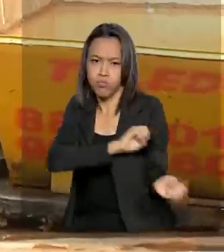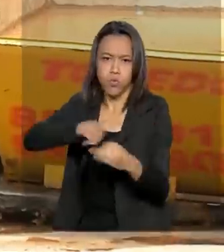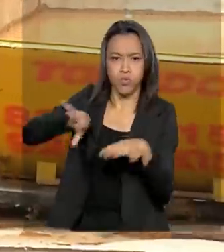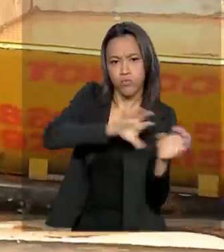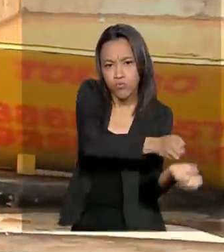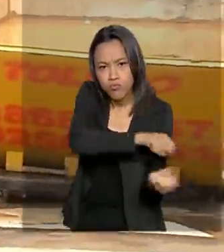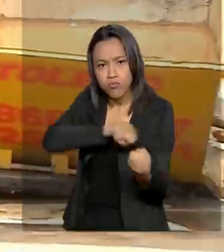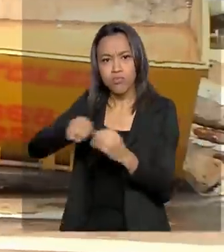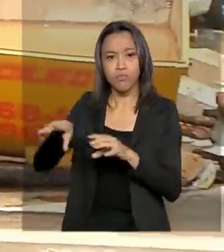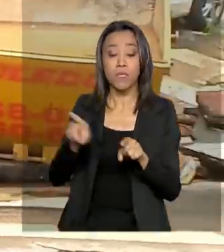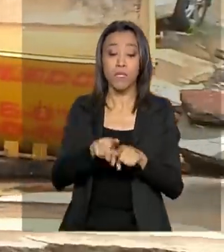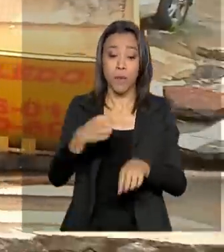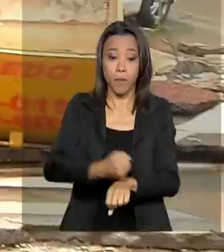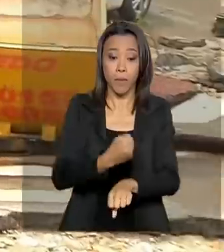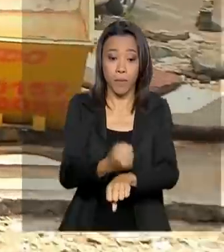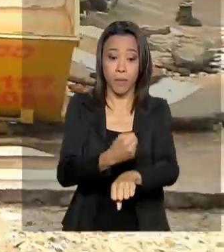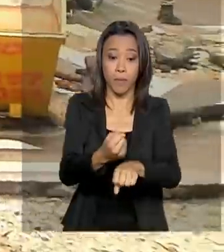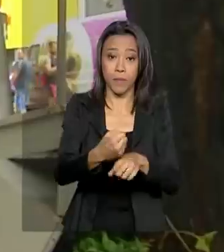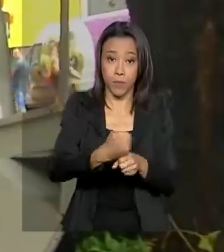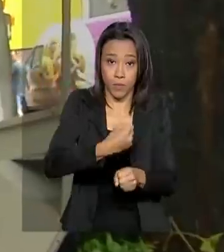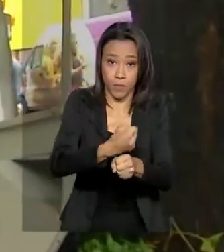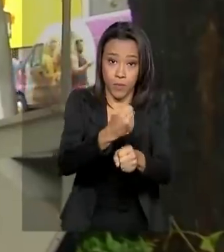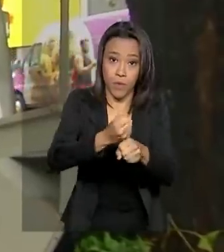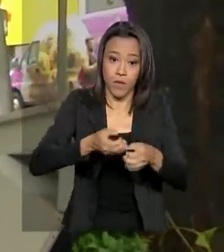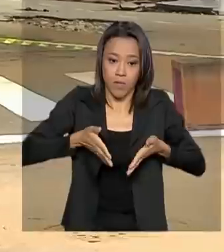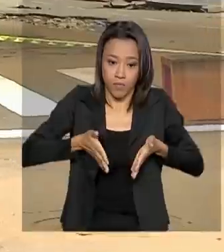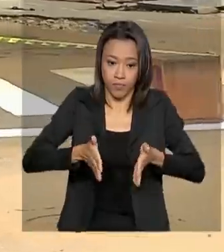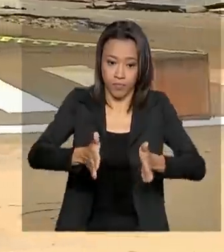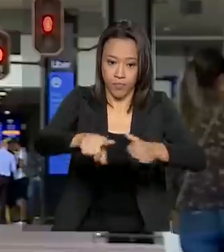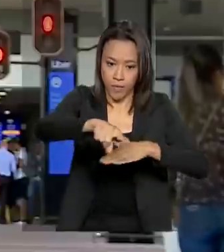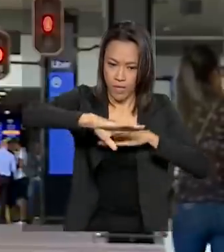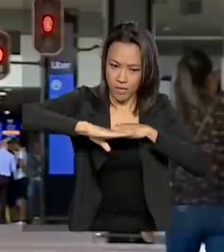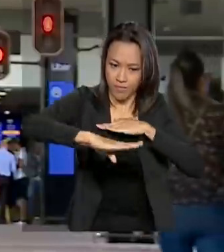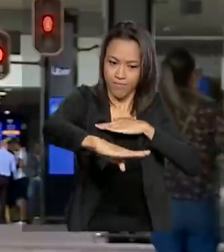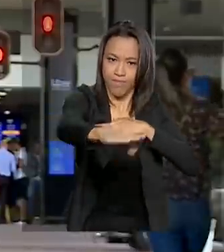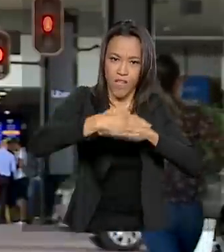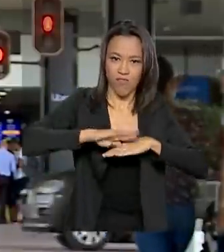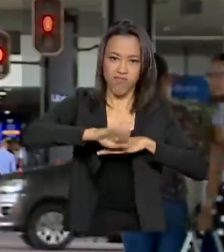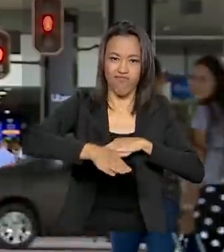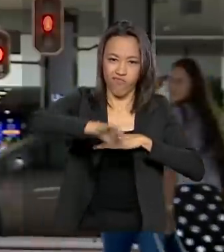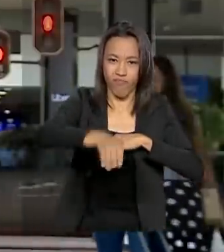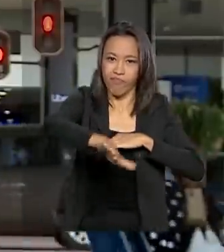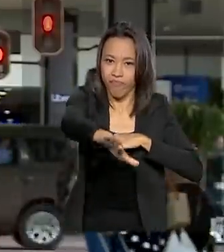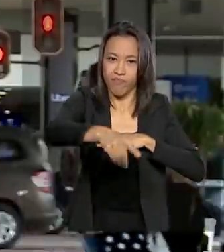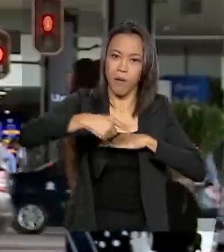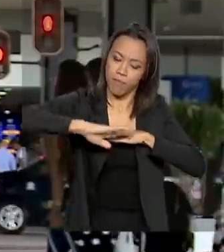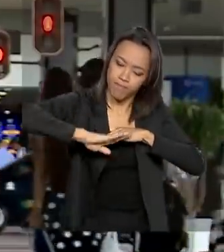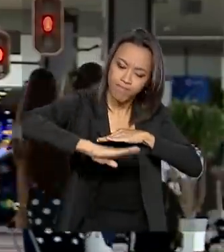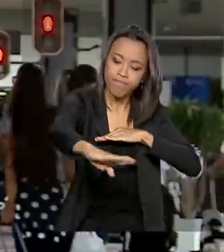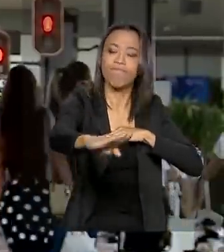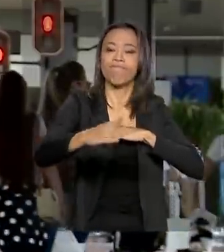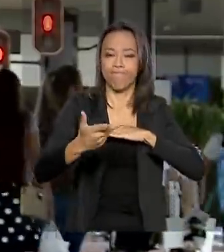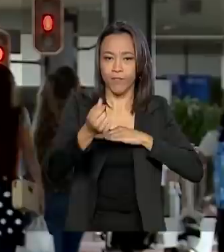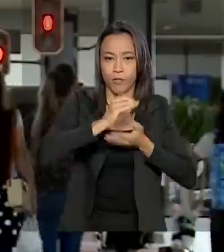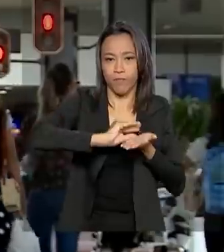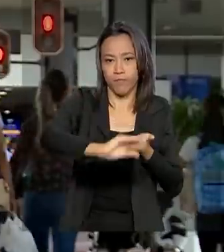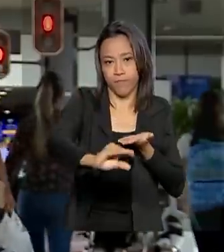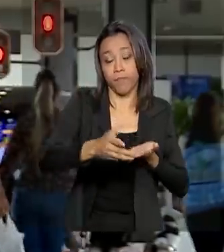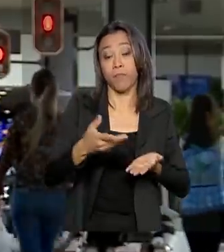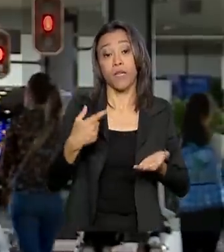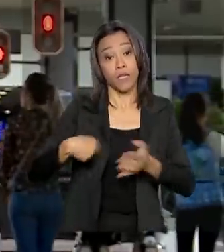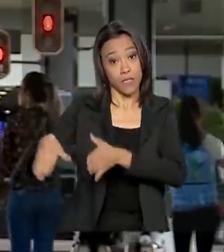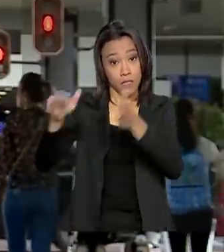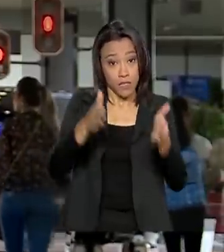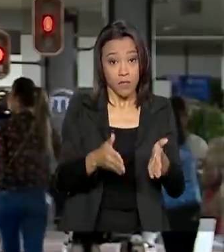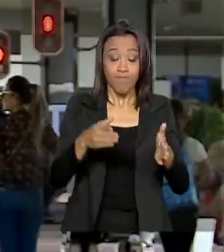da Avenida Tereza Cristina, uma das mais afetadas pelas chuvas na capital mineira. Segundo o Instituto Nacional de